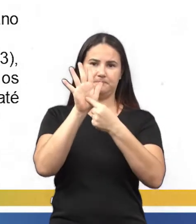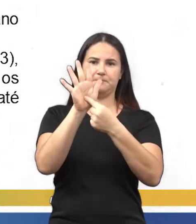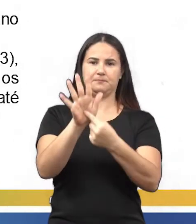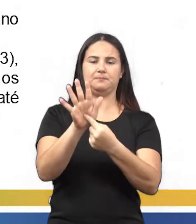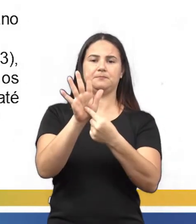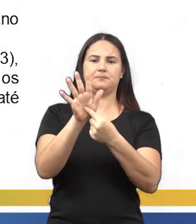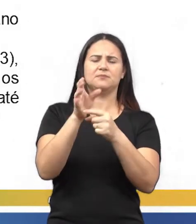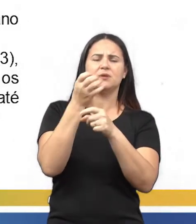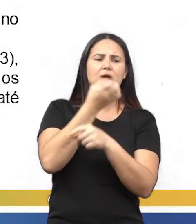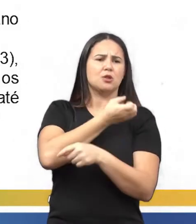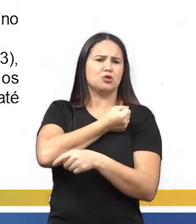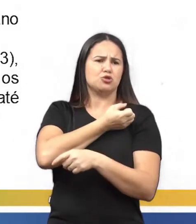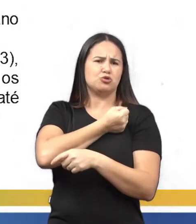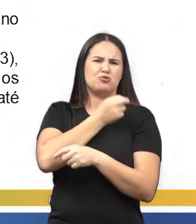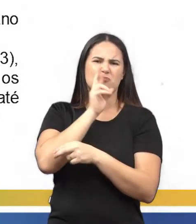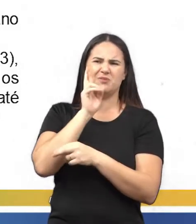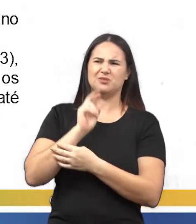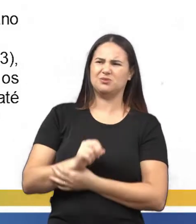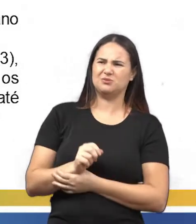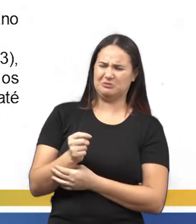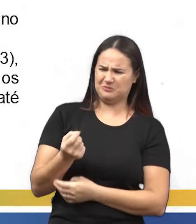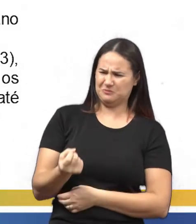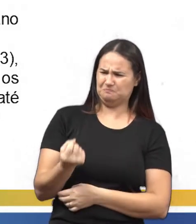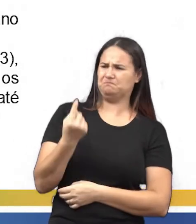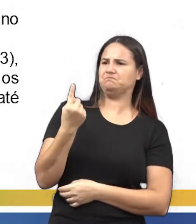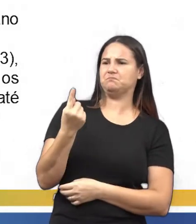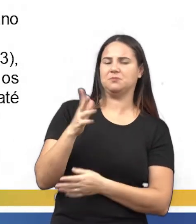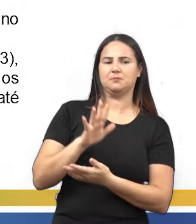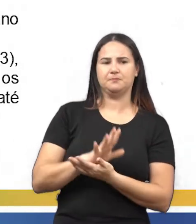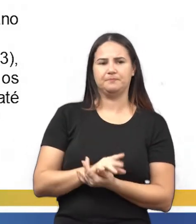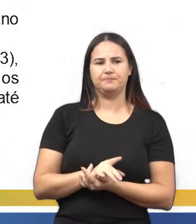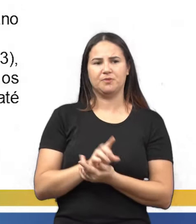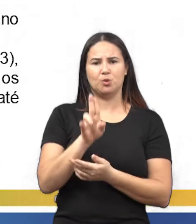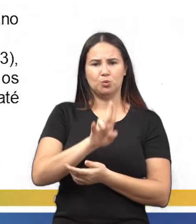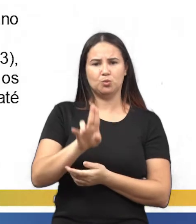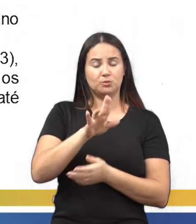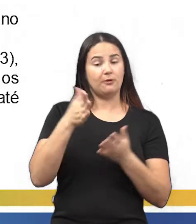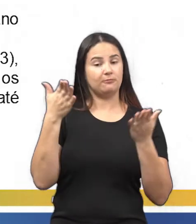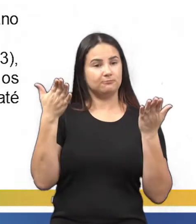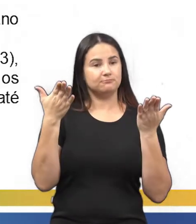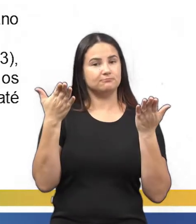desconhecidos e os símbolos das operações usados até hoje.